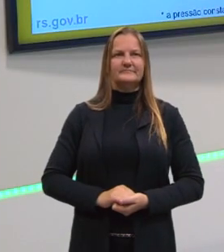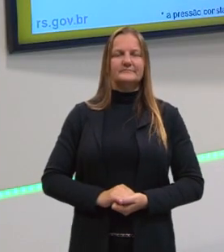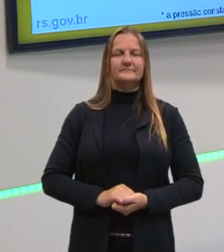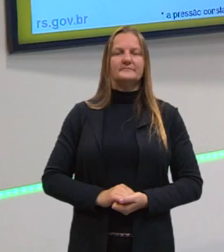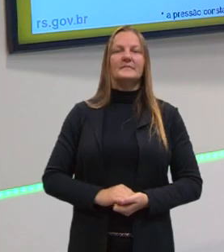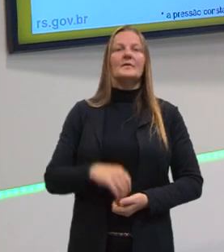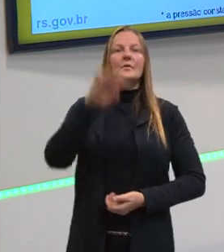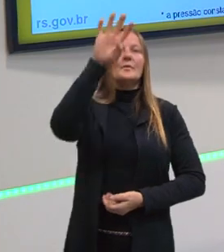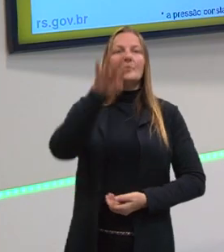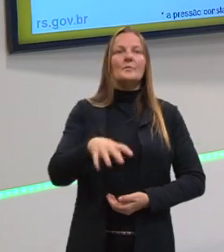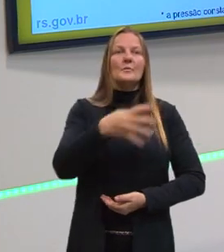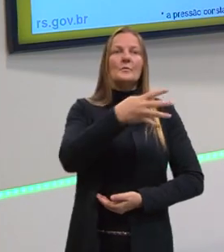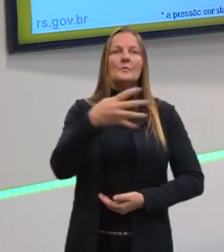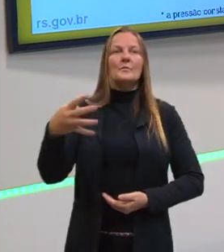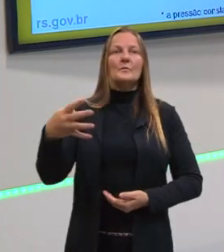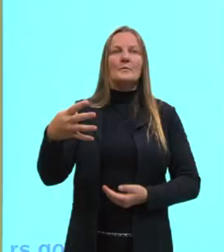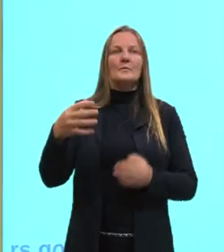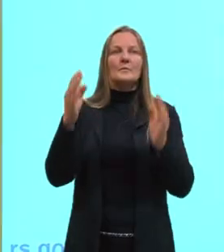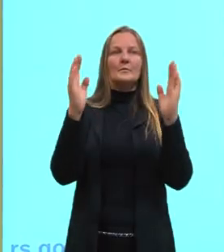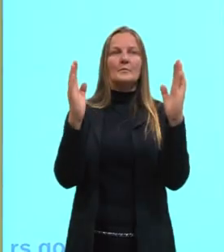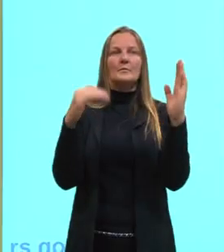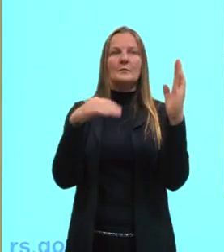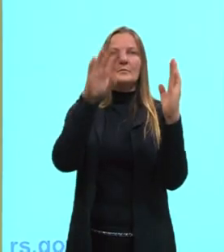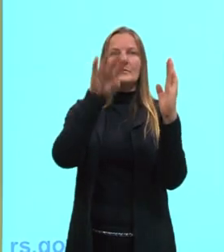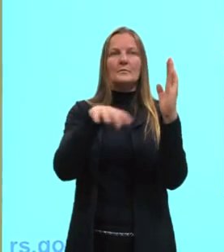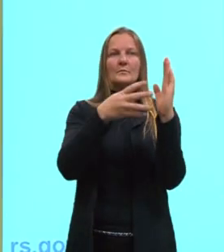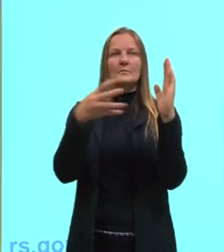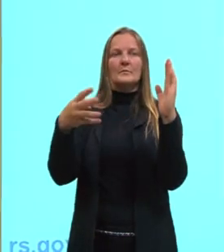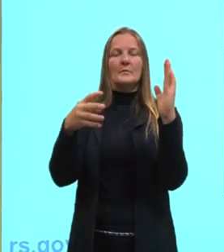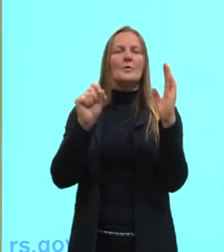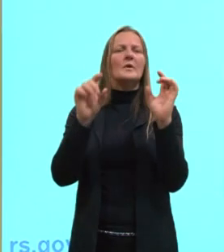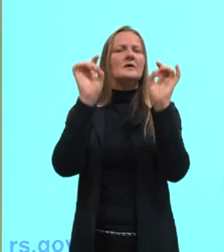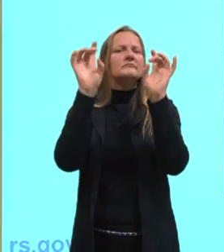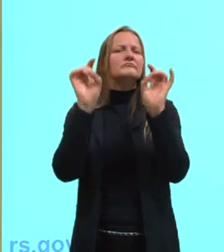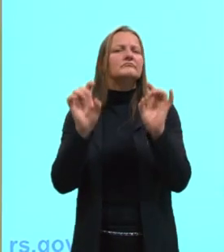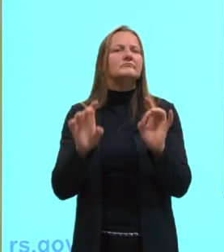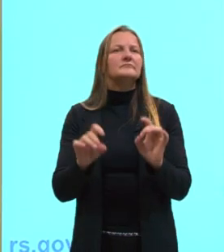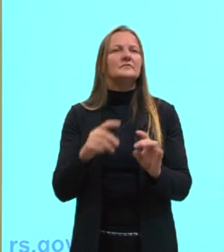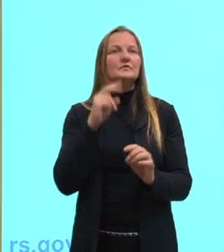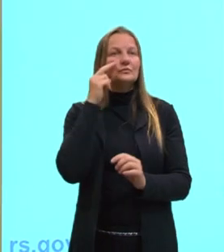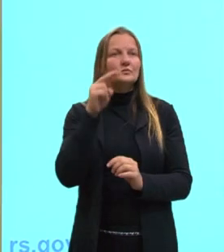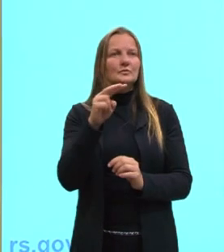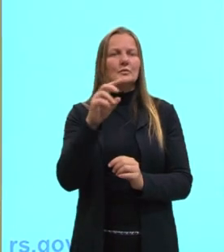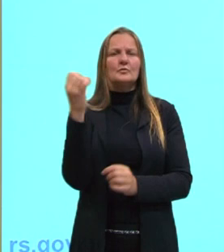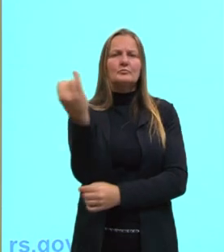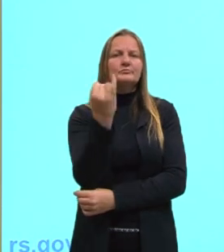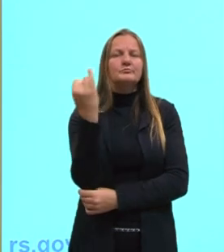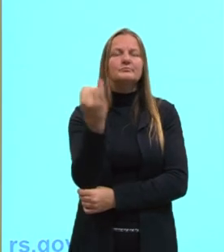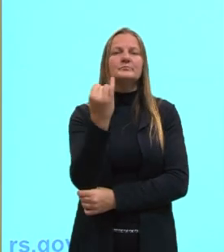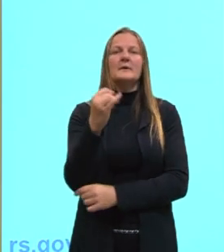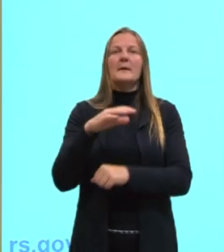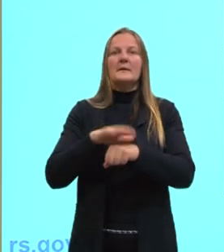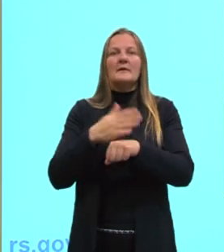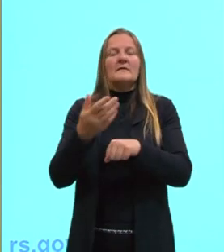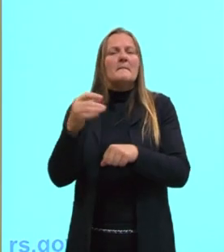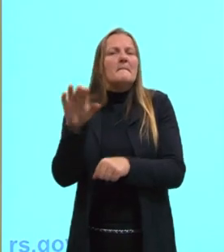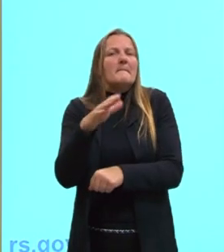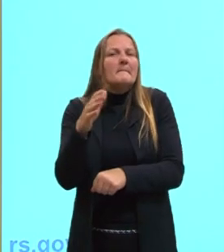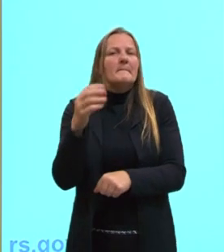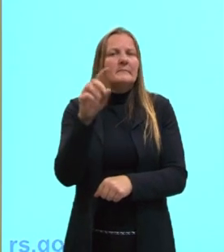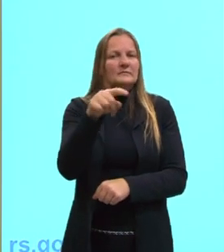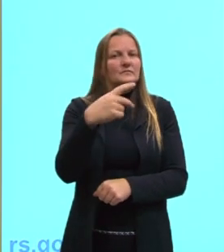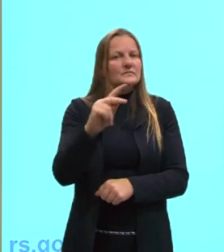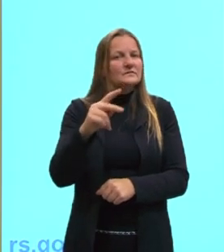Tabela, então, com alguns calores específicos, tá? O que é importante, gente? O único que talvez seja mais relevante de vocês